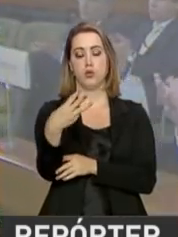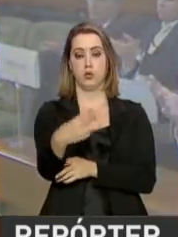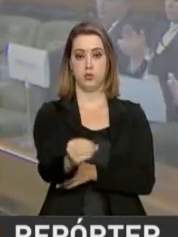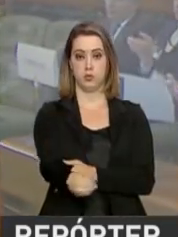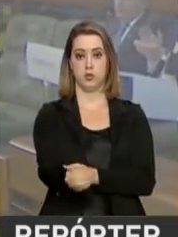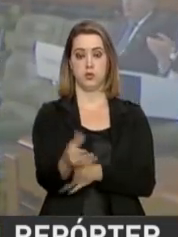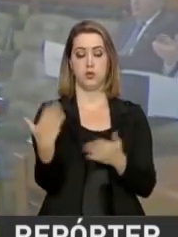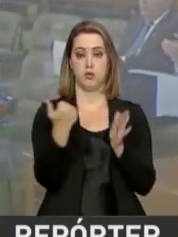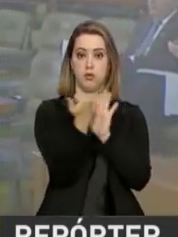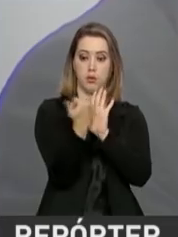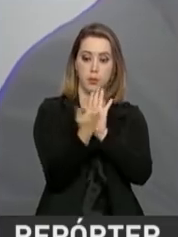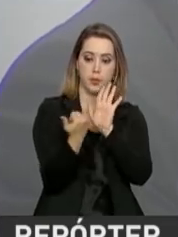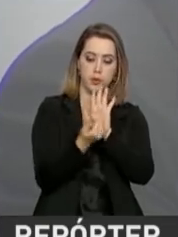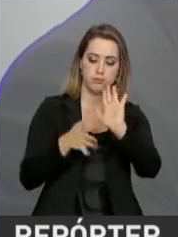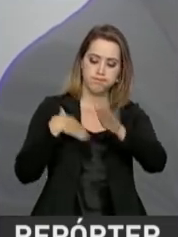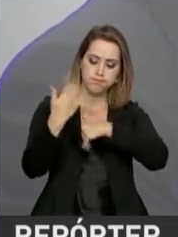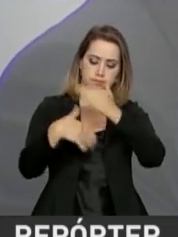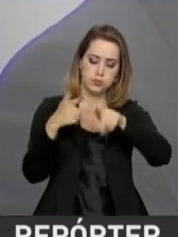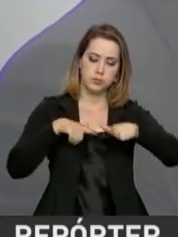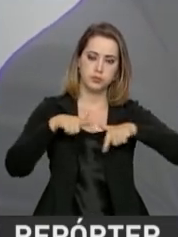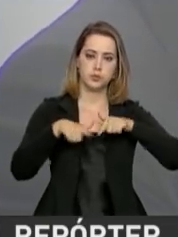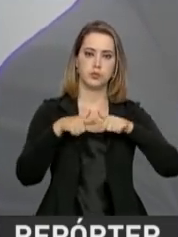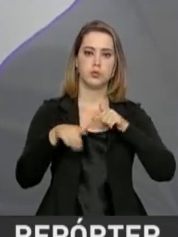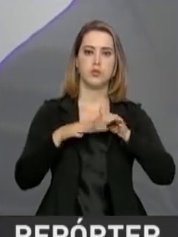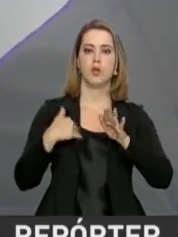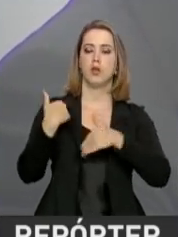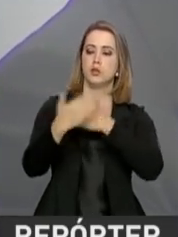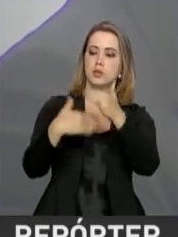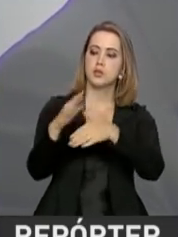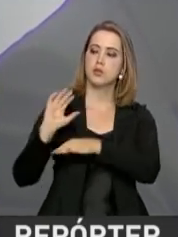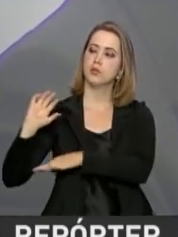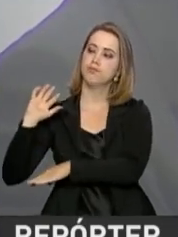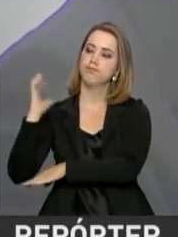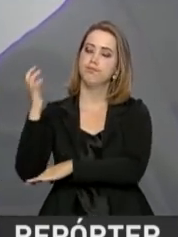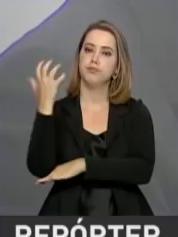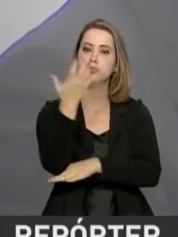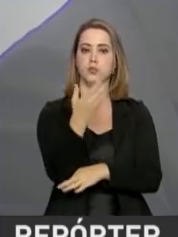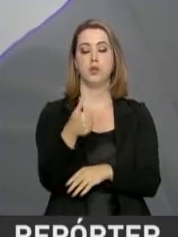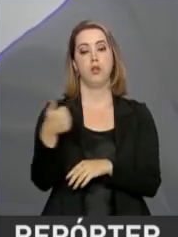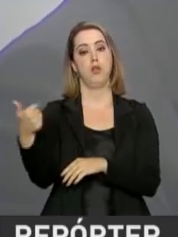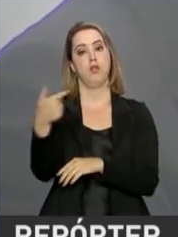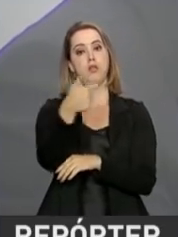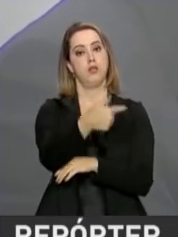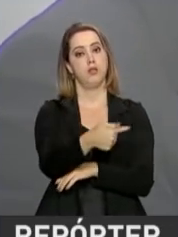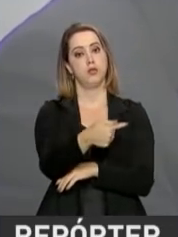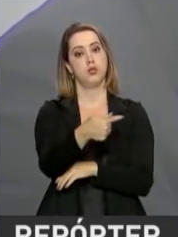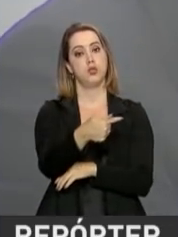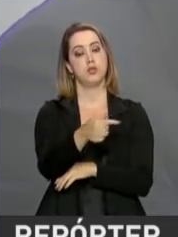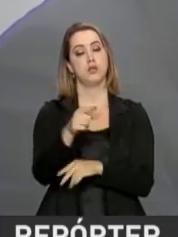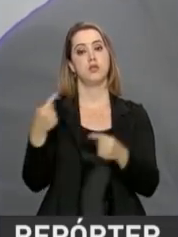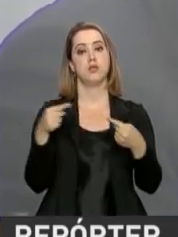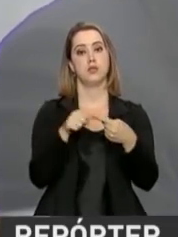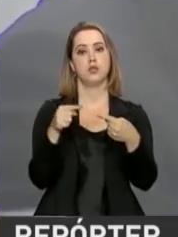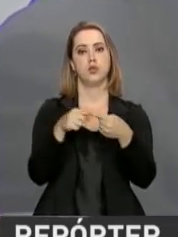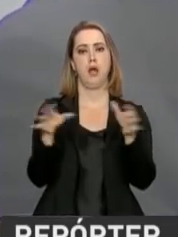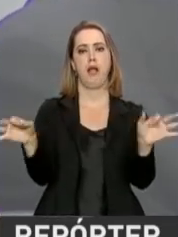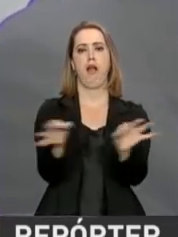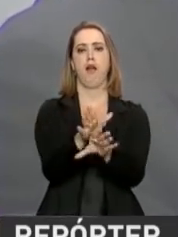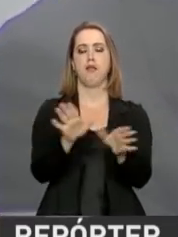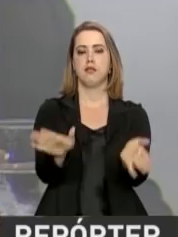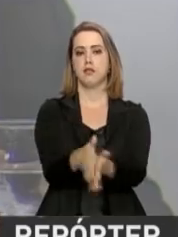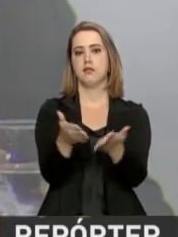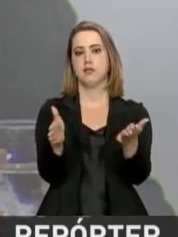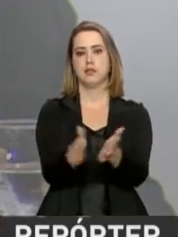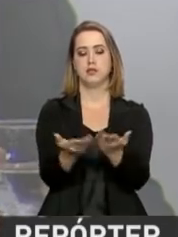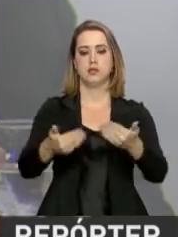Nações Unidas para o Desenvolvimento Sustentável, que traz 17 objetivos, entre eles acabar com a pobreza e